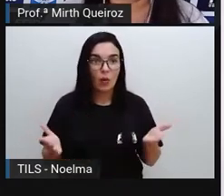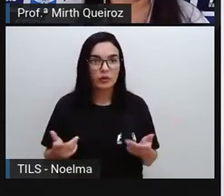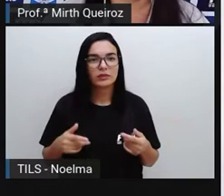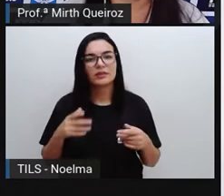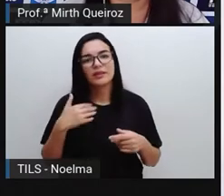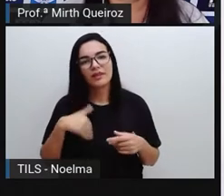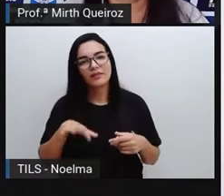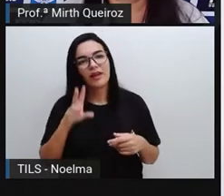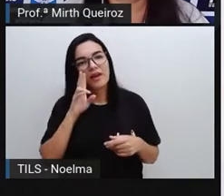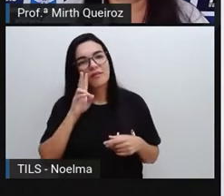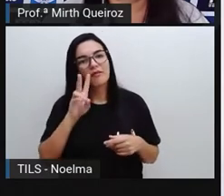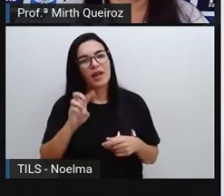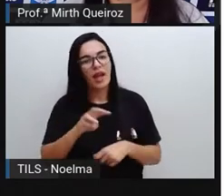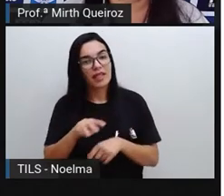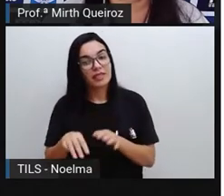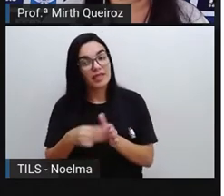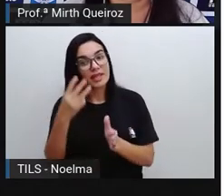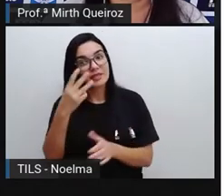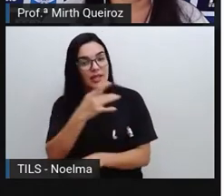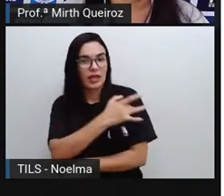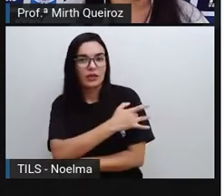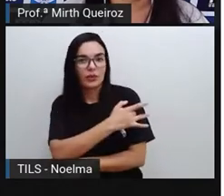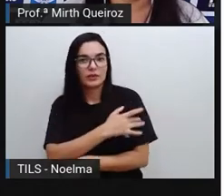vai ter até mesmo a terceira dose.